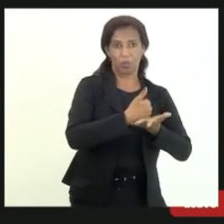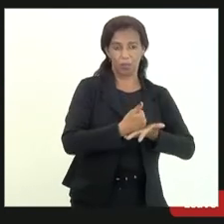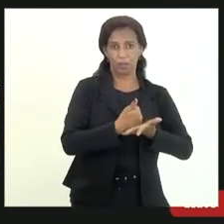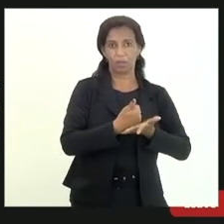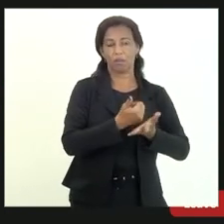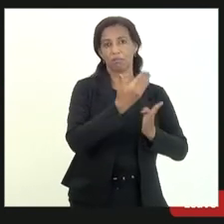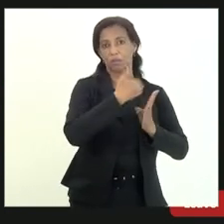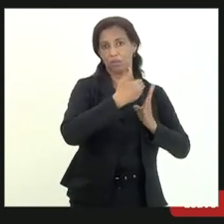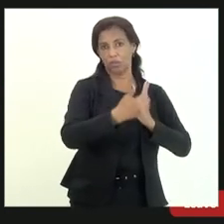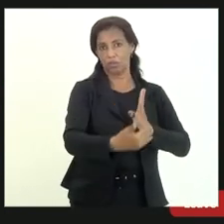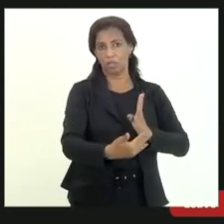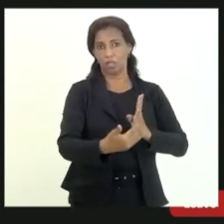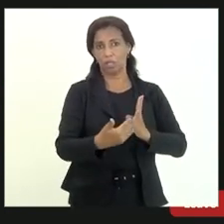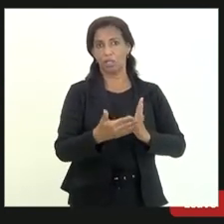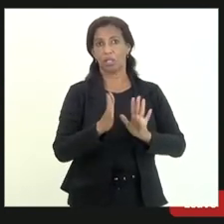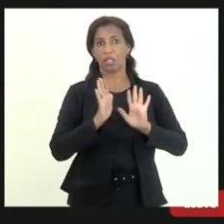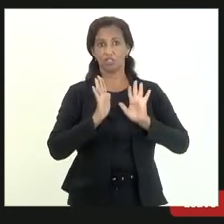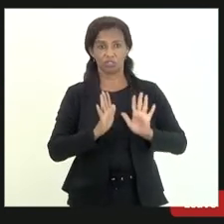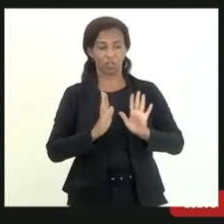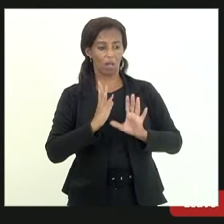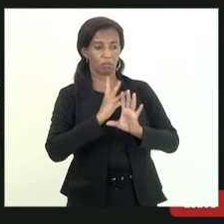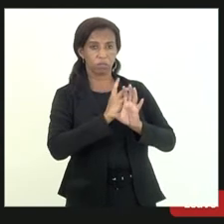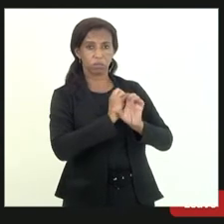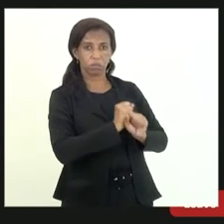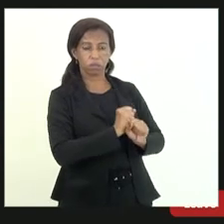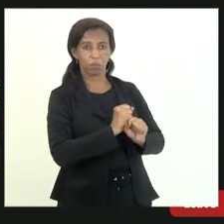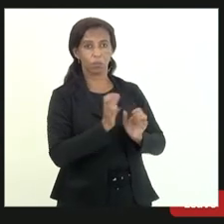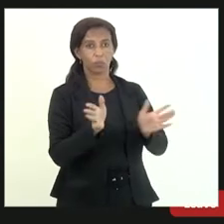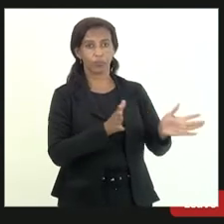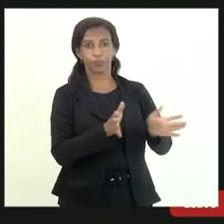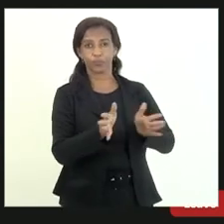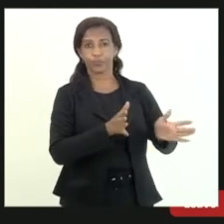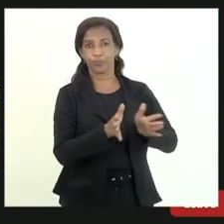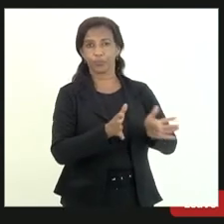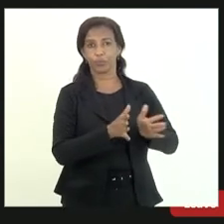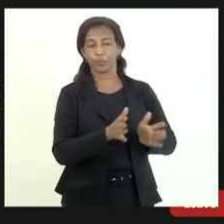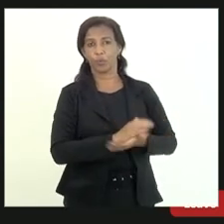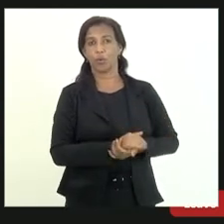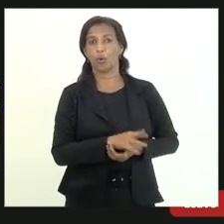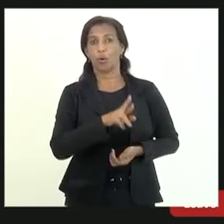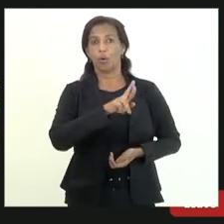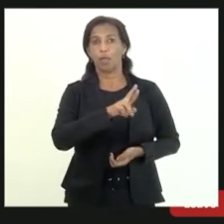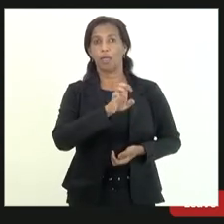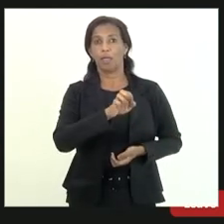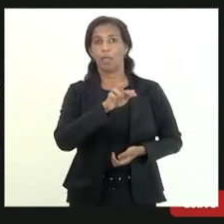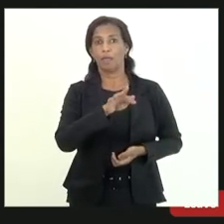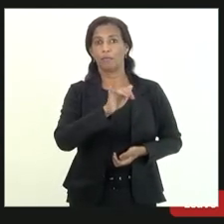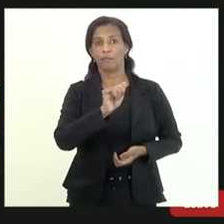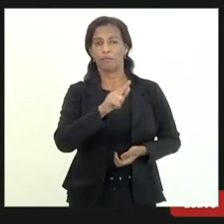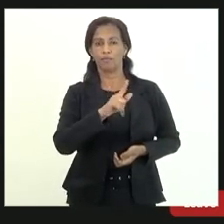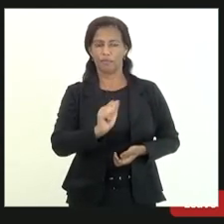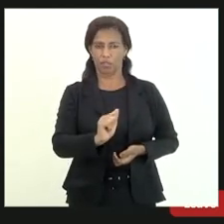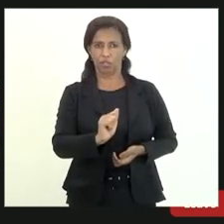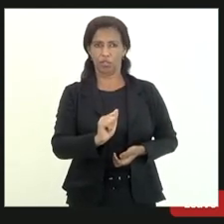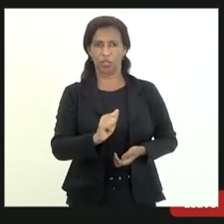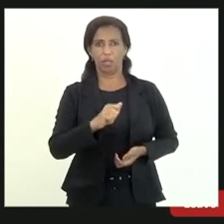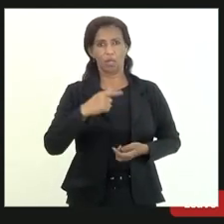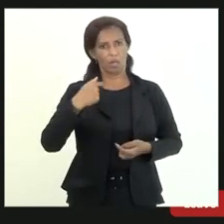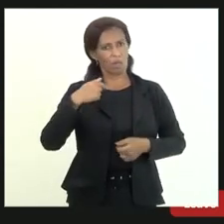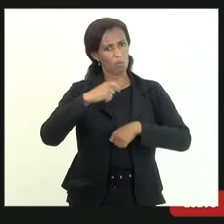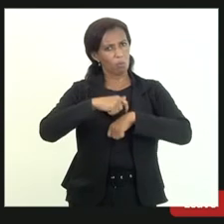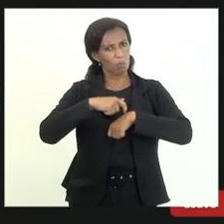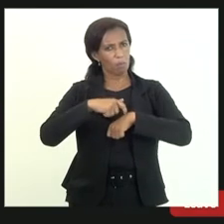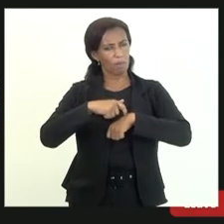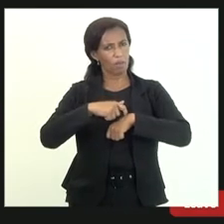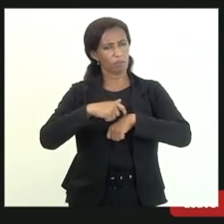créditos ela foi viabilizada via um refis até porque nesse momento de crise eu acredito que